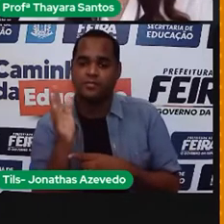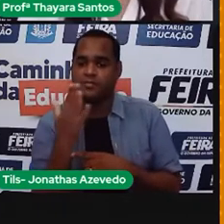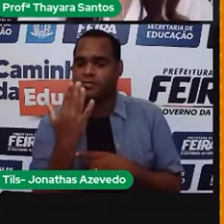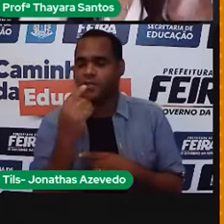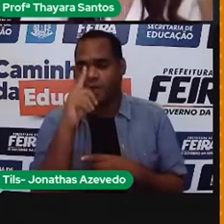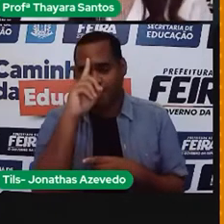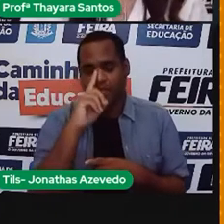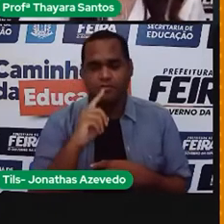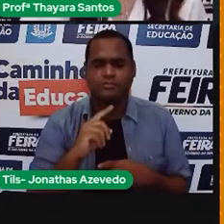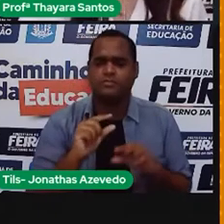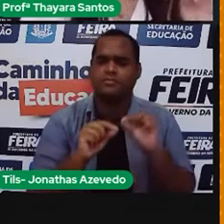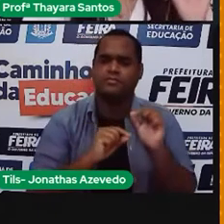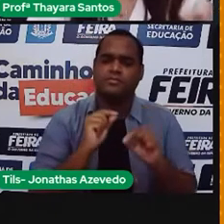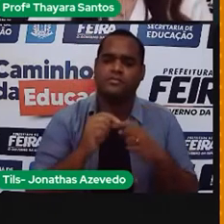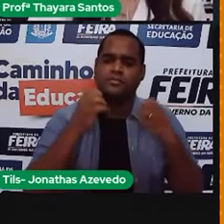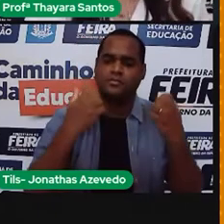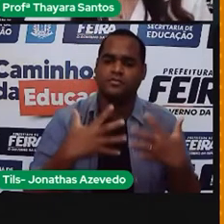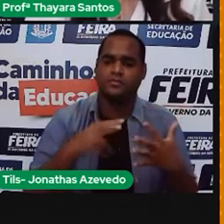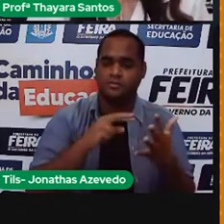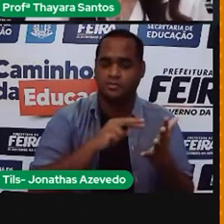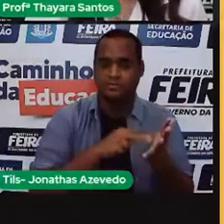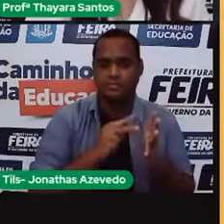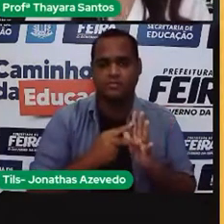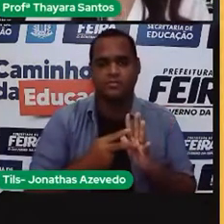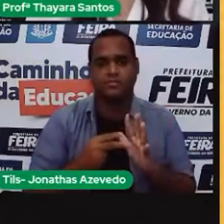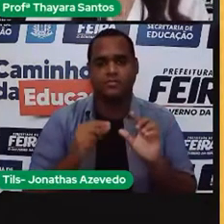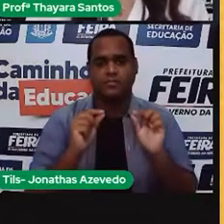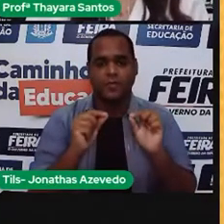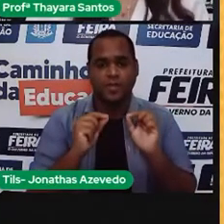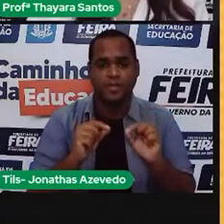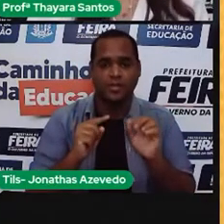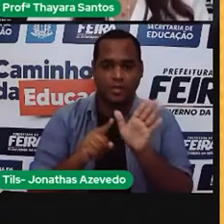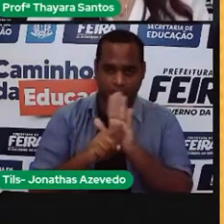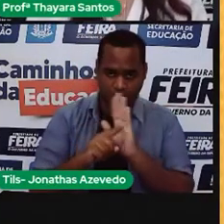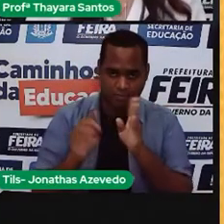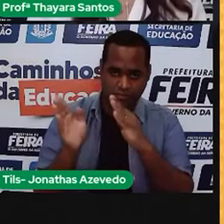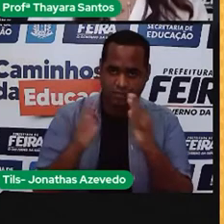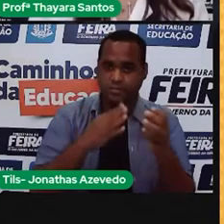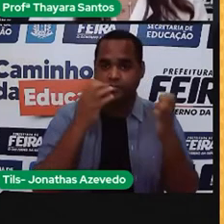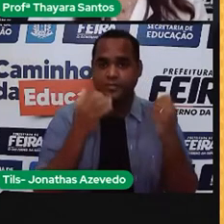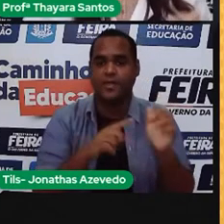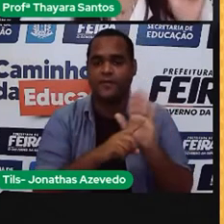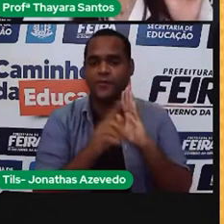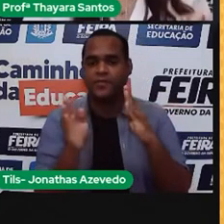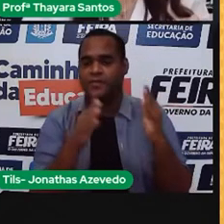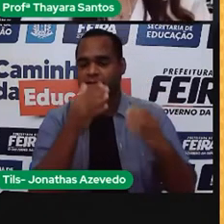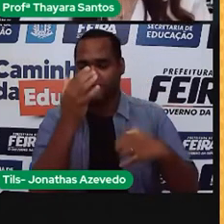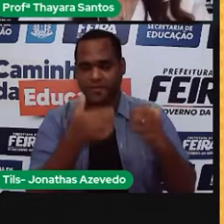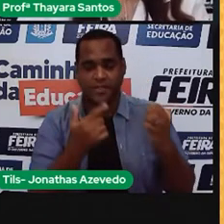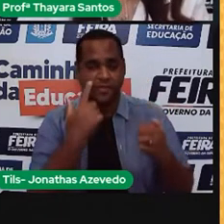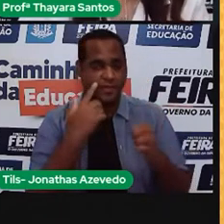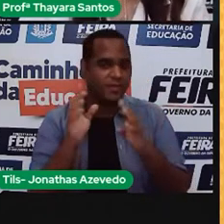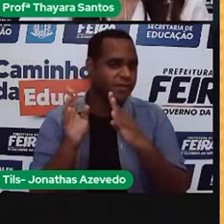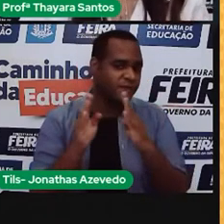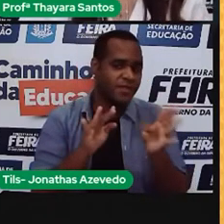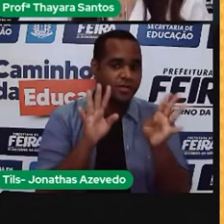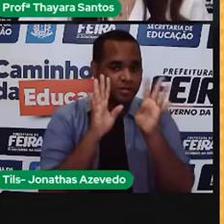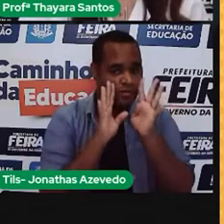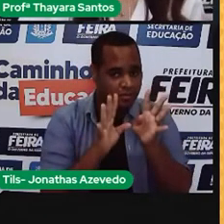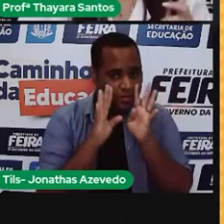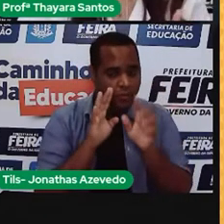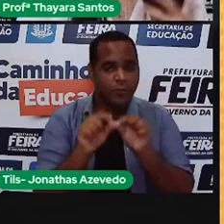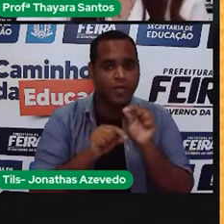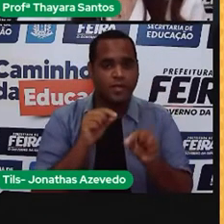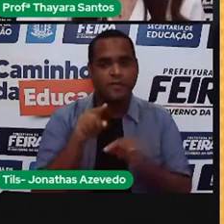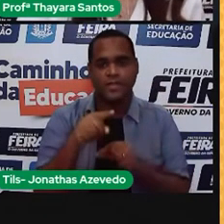amarela. O que quer dizer isso? A gente vai descobrir agora com esse videozinho que eu trouxe para vocês. Então, preste atenção aí do outro lado, para